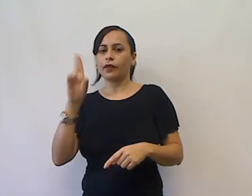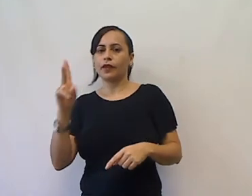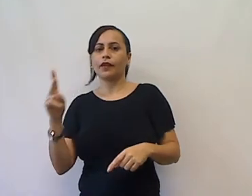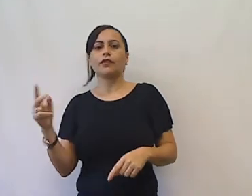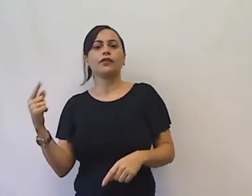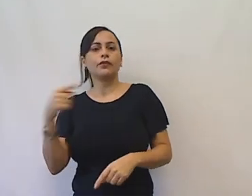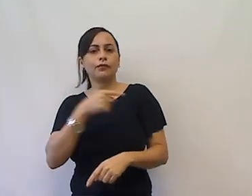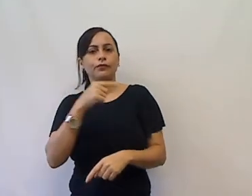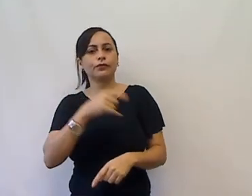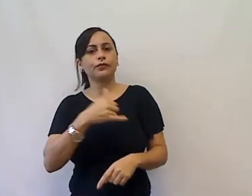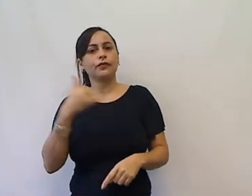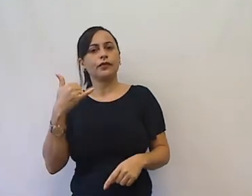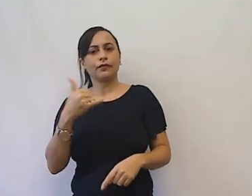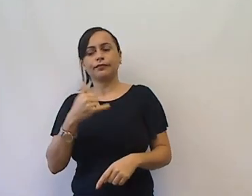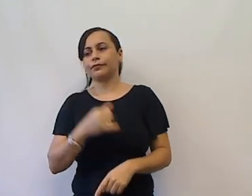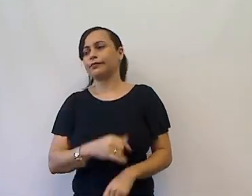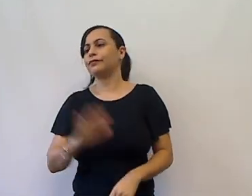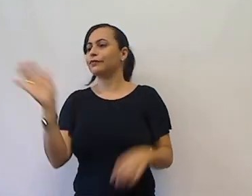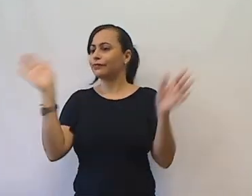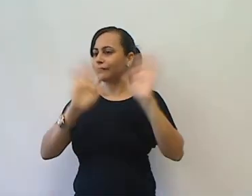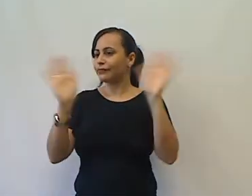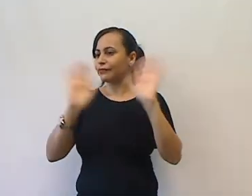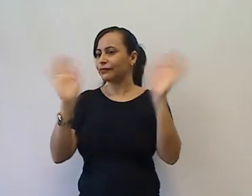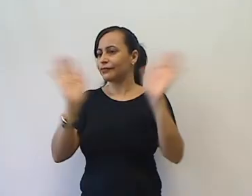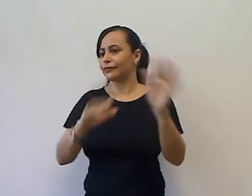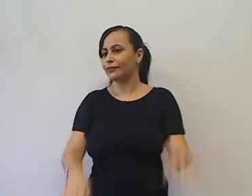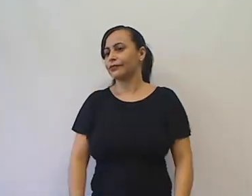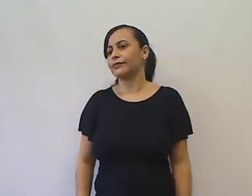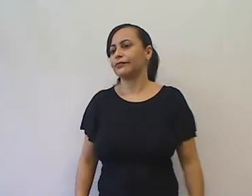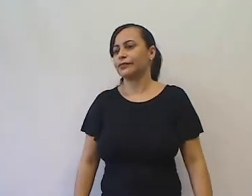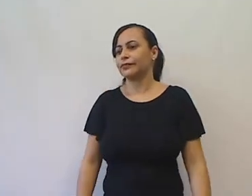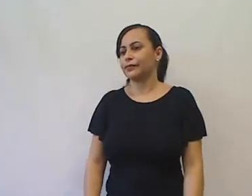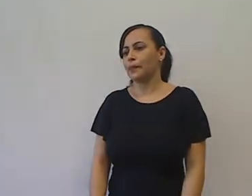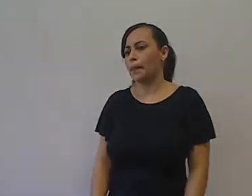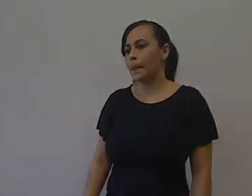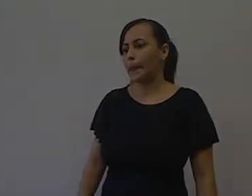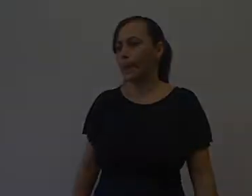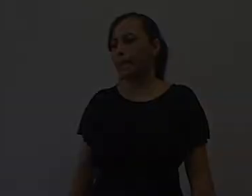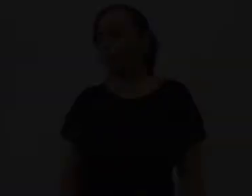canto da tela. Tchau, tchau, pessoal. Tchau, tchau. Tchau, tchau. Obrigado.